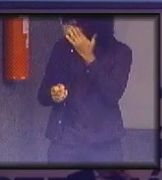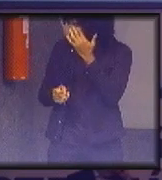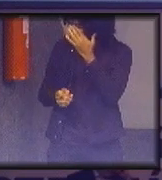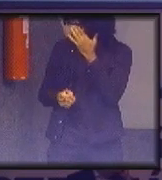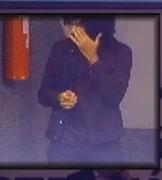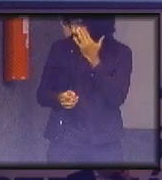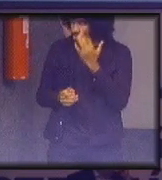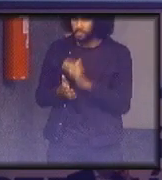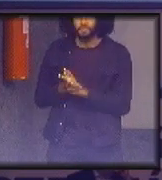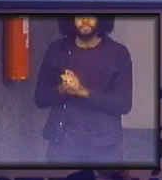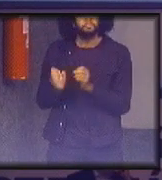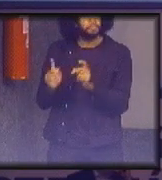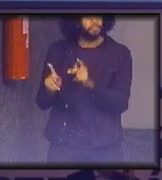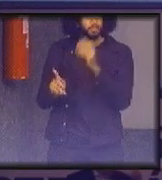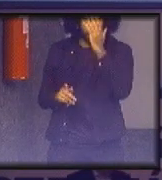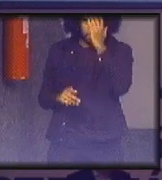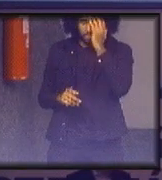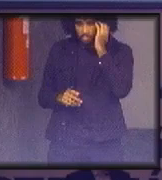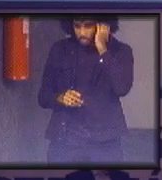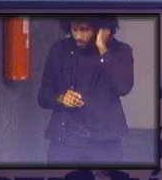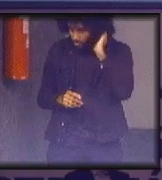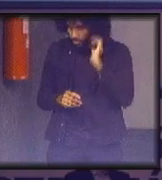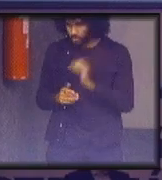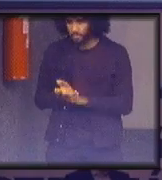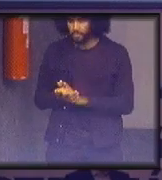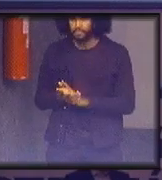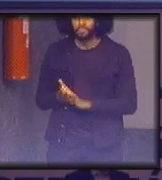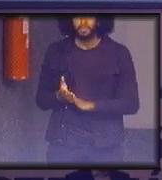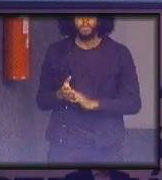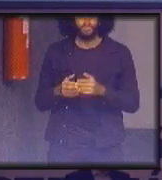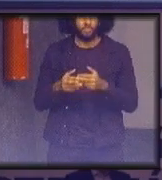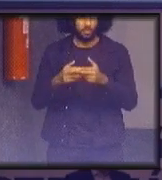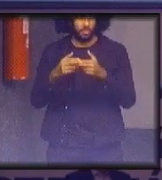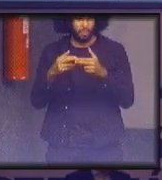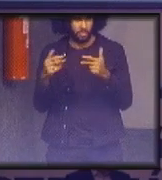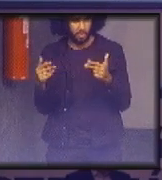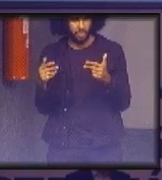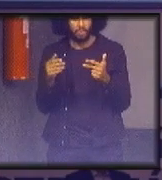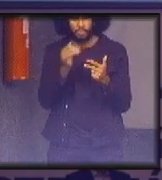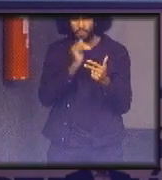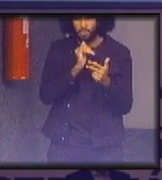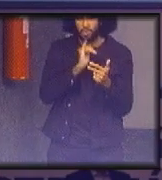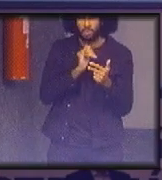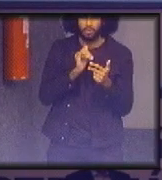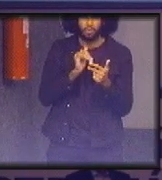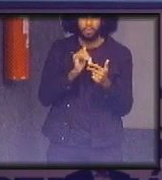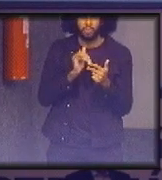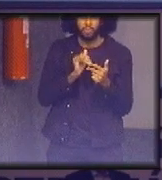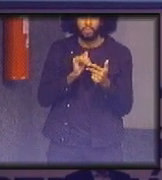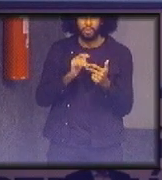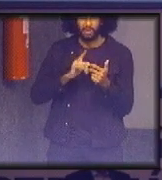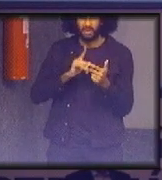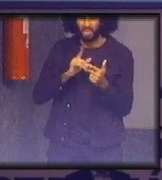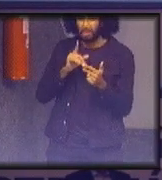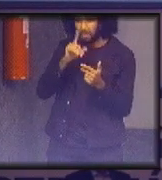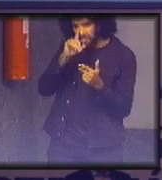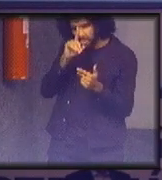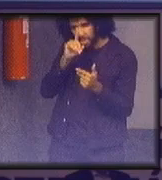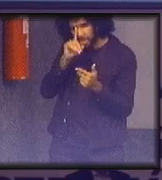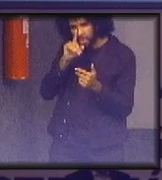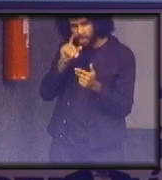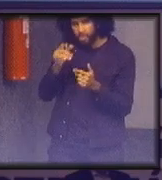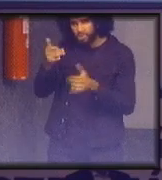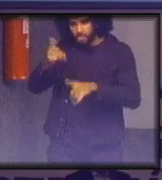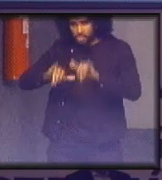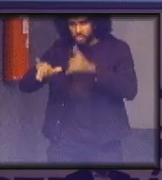jóia e a maior parte dos resíduos ou dos resíduos mais perigosos da indústria